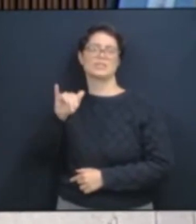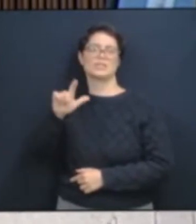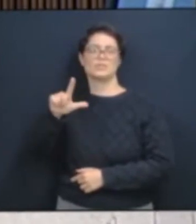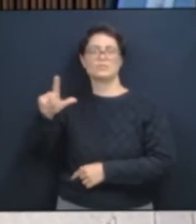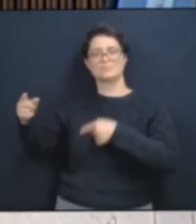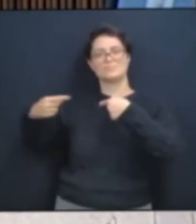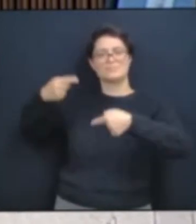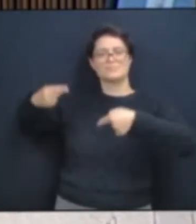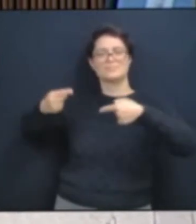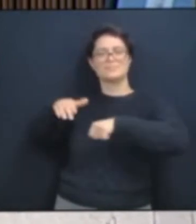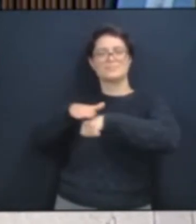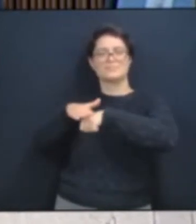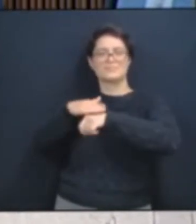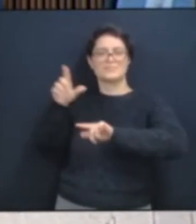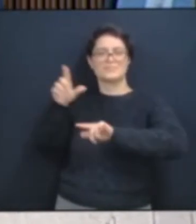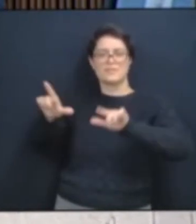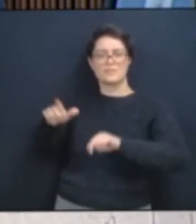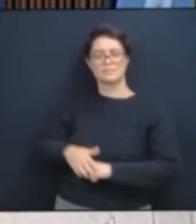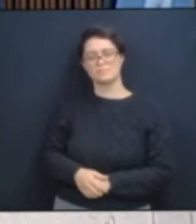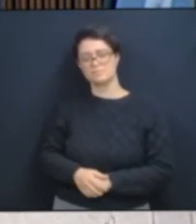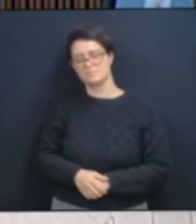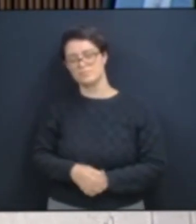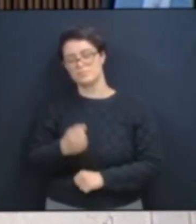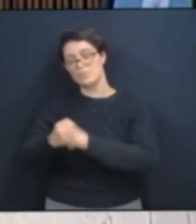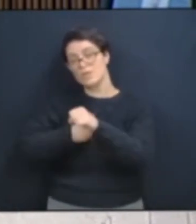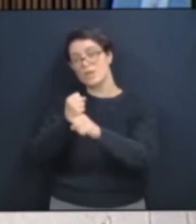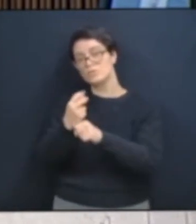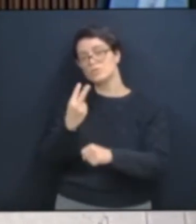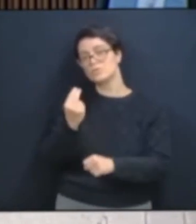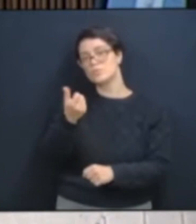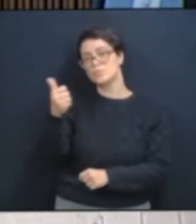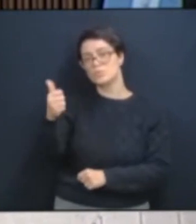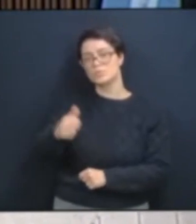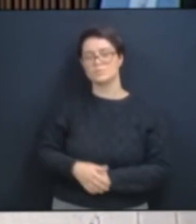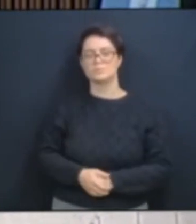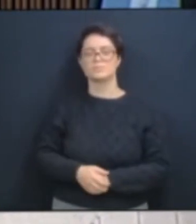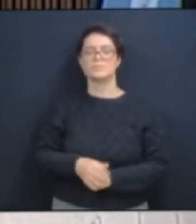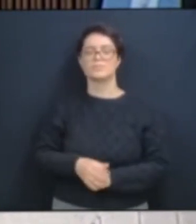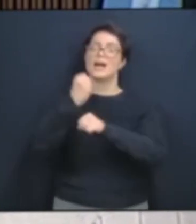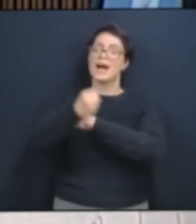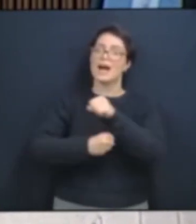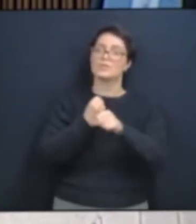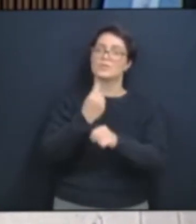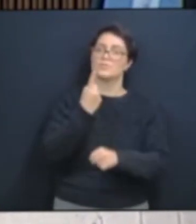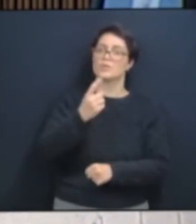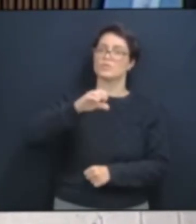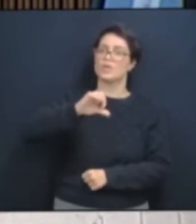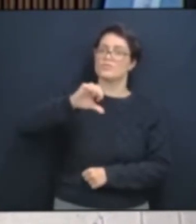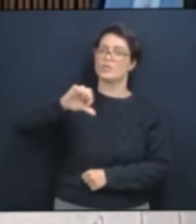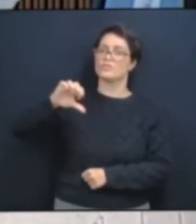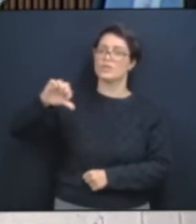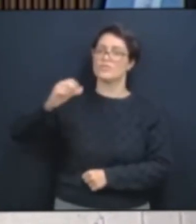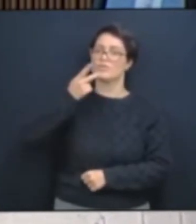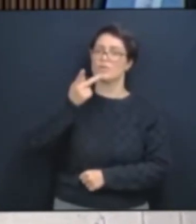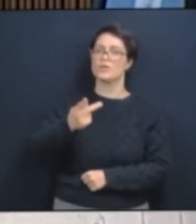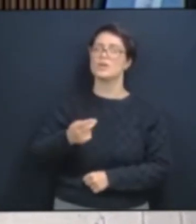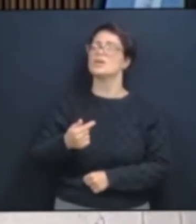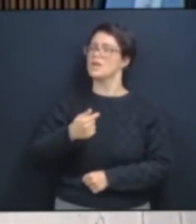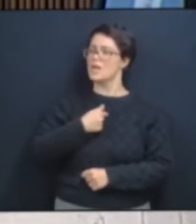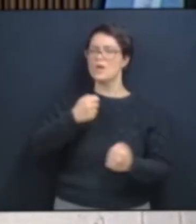sou favorável à tortura, e tu sabe disso, no ano de 99. E o erro da ditadura